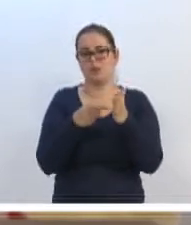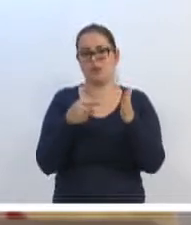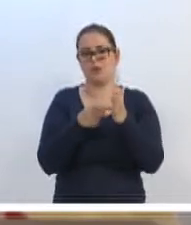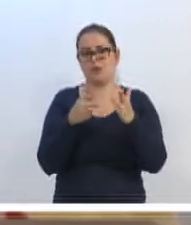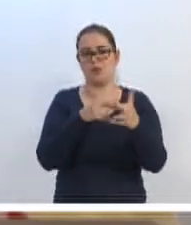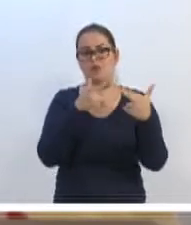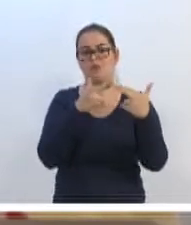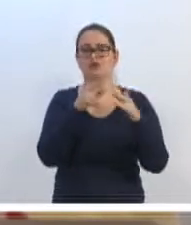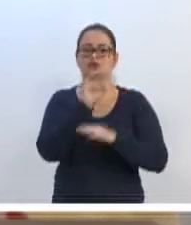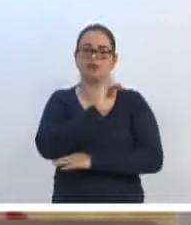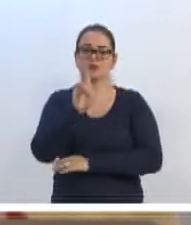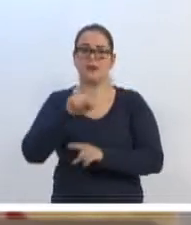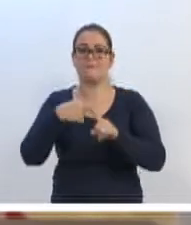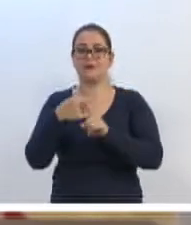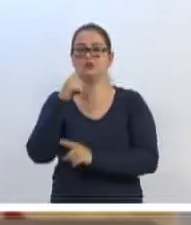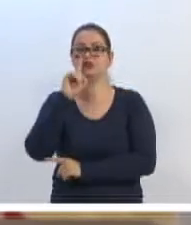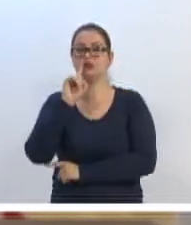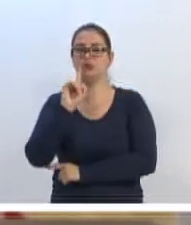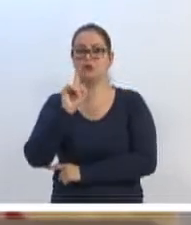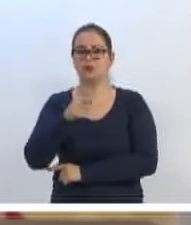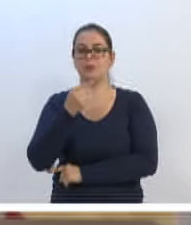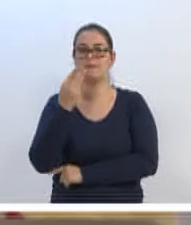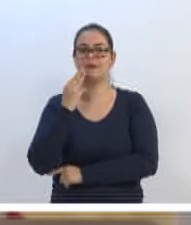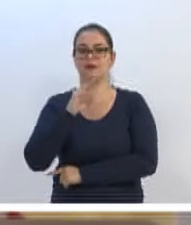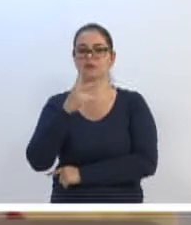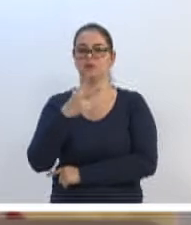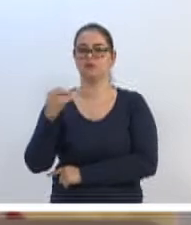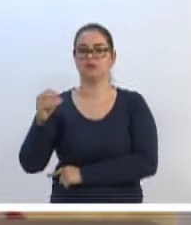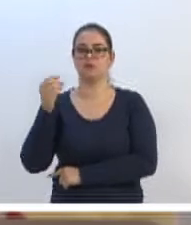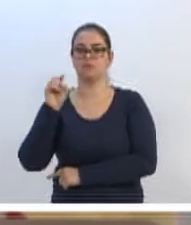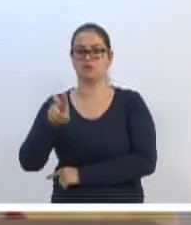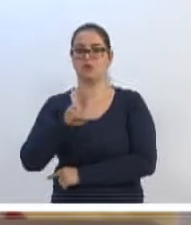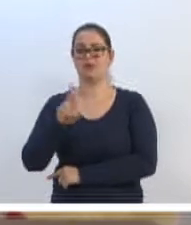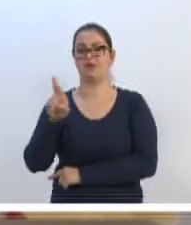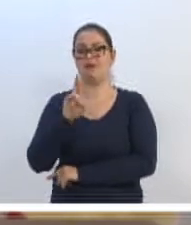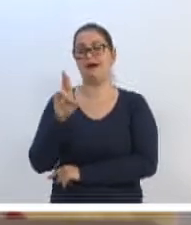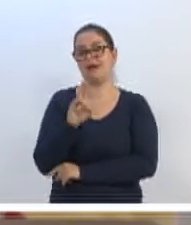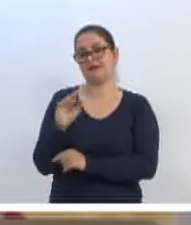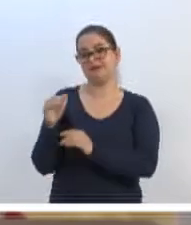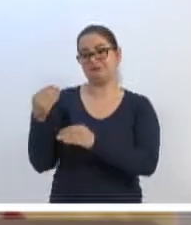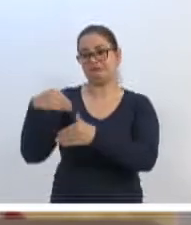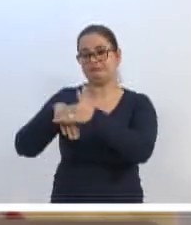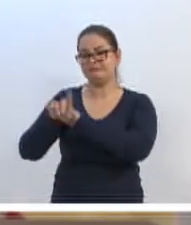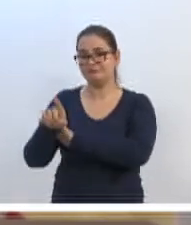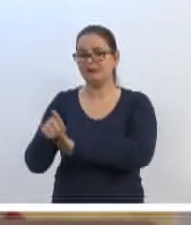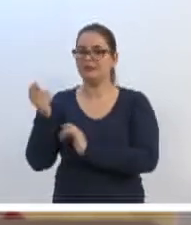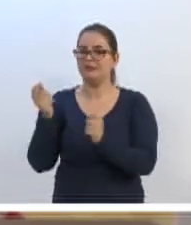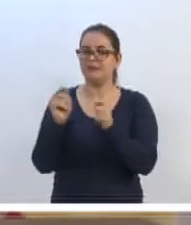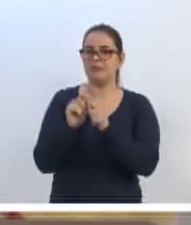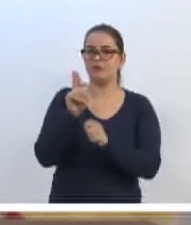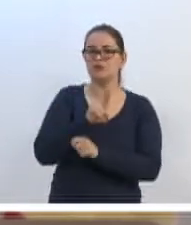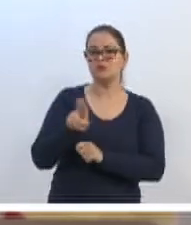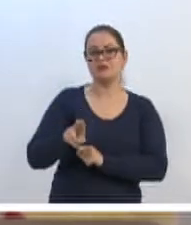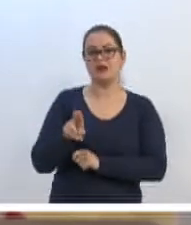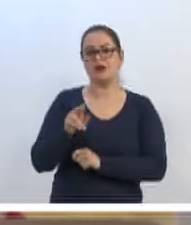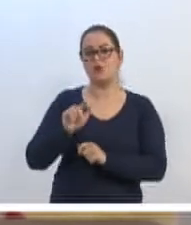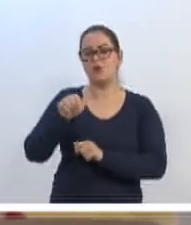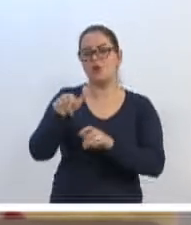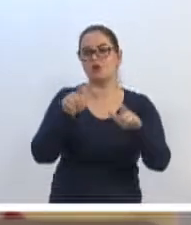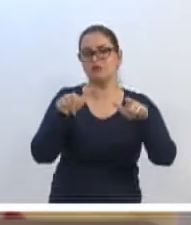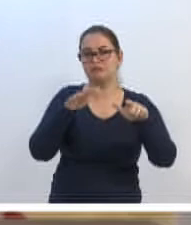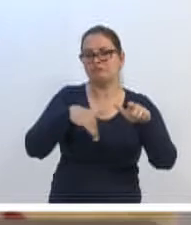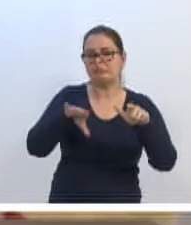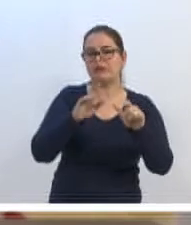de Blumenau com mais de 1.200.000 em caixa, quem sabe a gente possa utilizar do Fundo Municipal de Defesa do Direito Difuso, que é